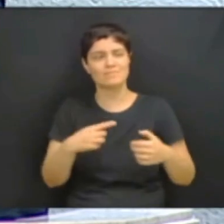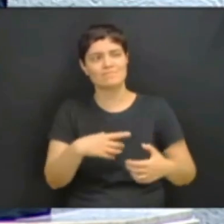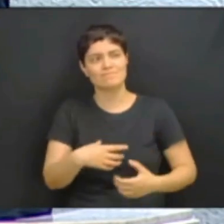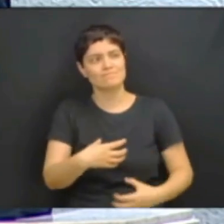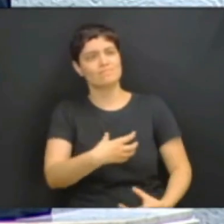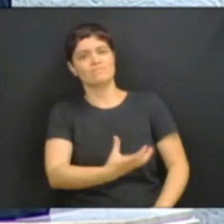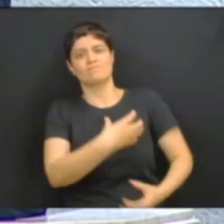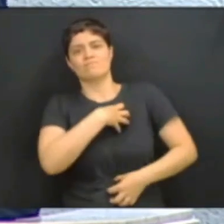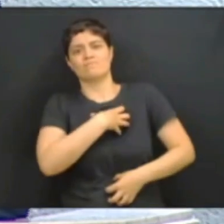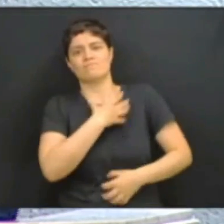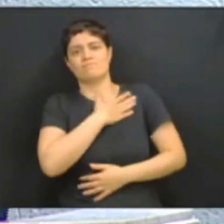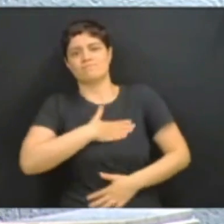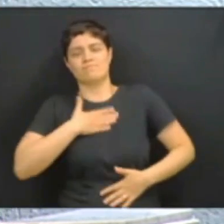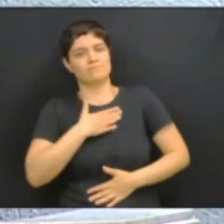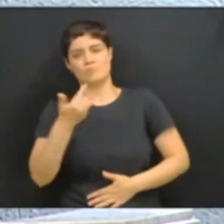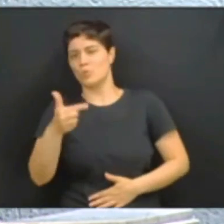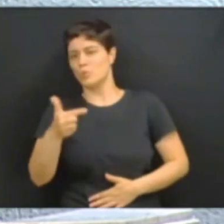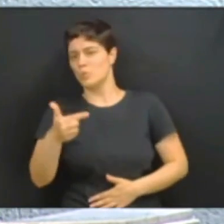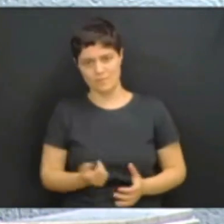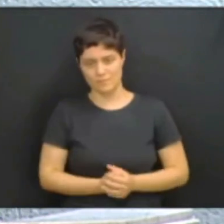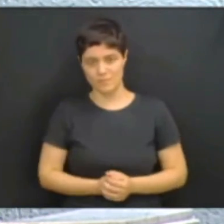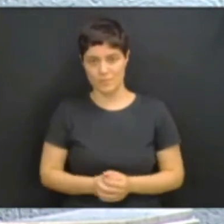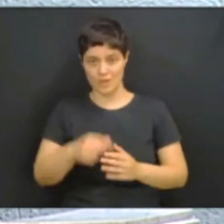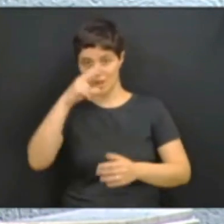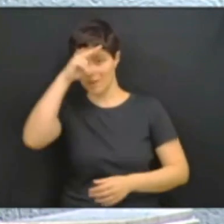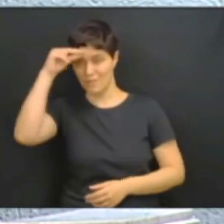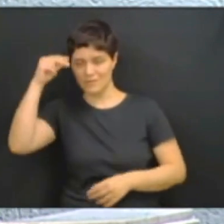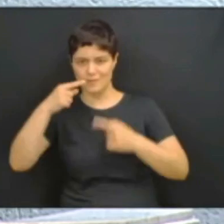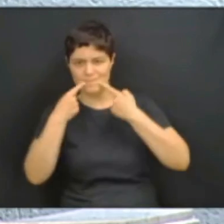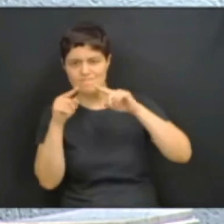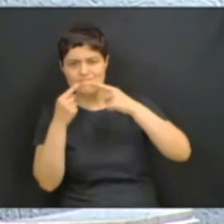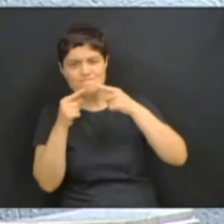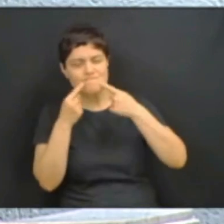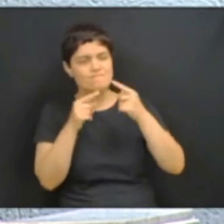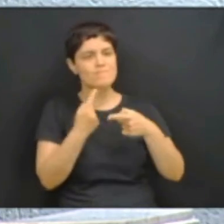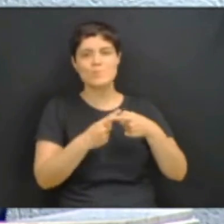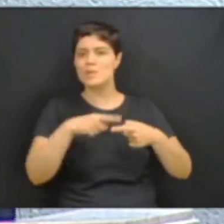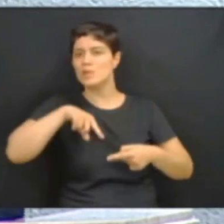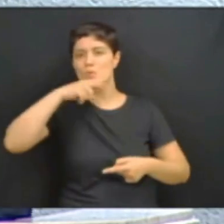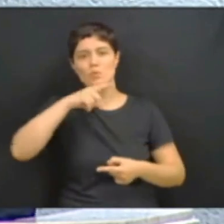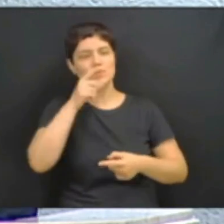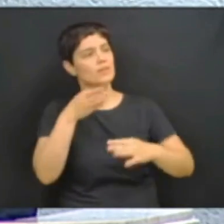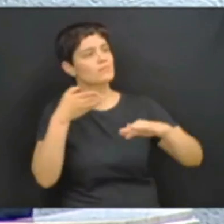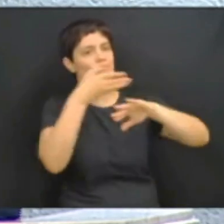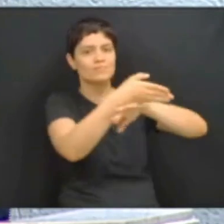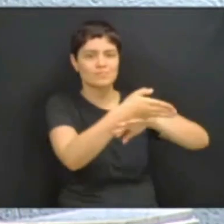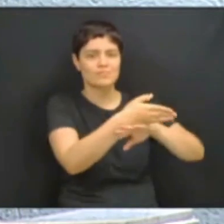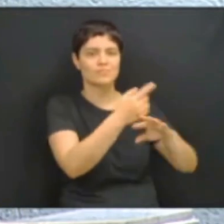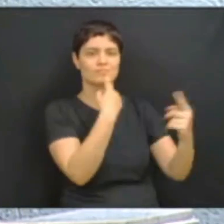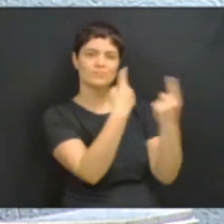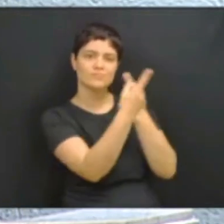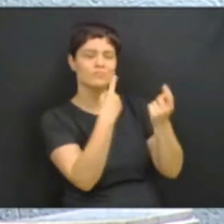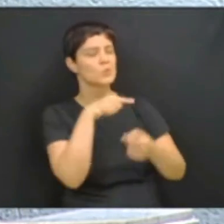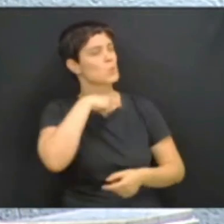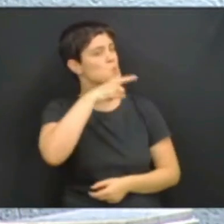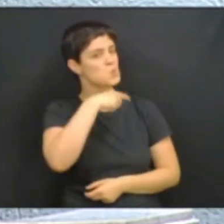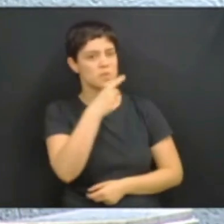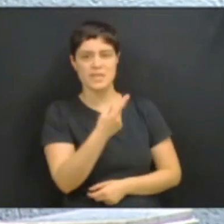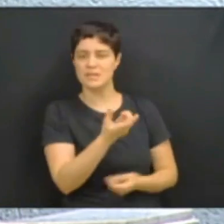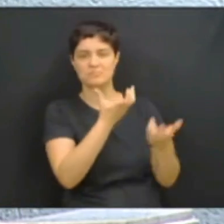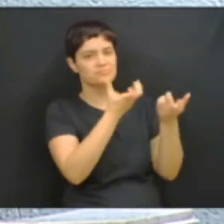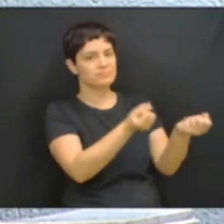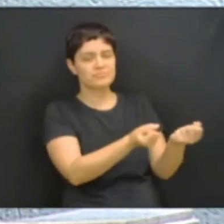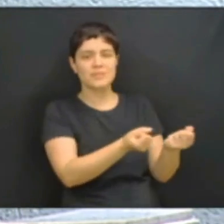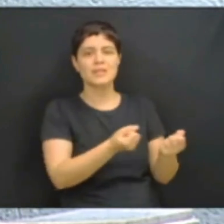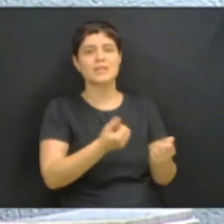Os prefeitos se queixam demais, não conseguem ser recebidos. Os prefeitos se queixam que as demandas dão